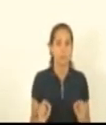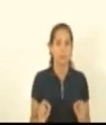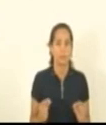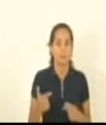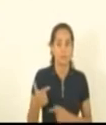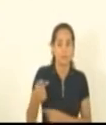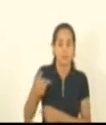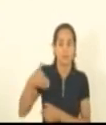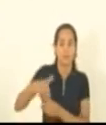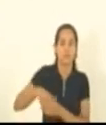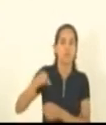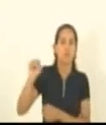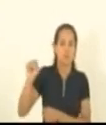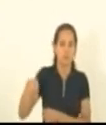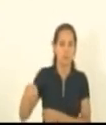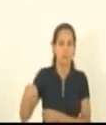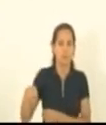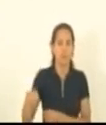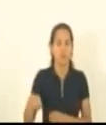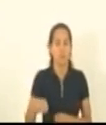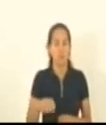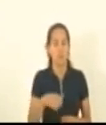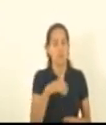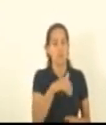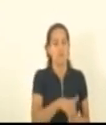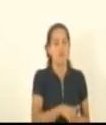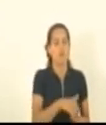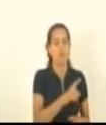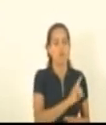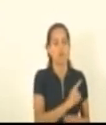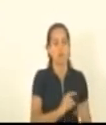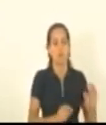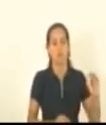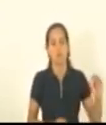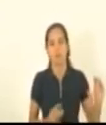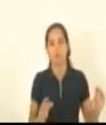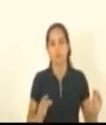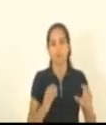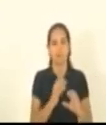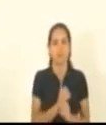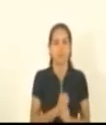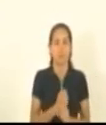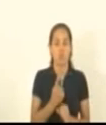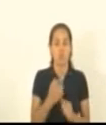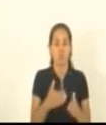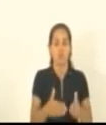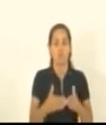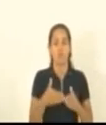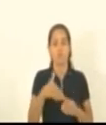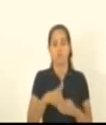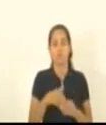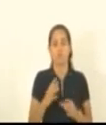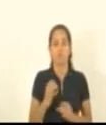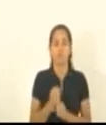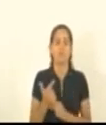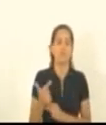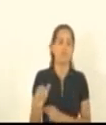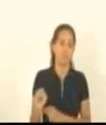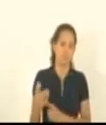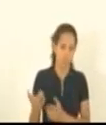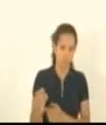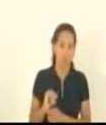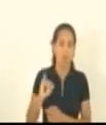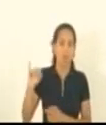27 votos sim, zero não, uma abstenção, totalizando 28 votos. Fica mantido o veto, comunique-se ao